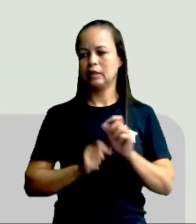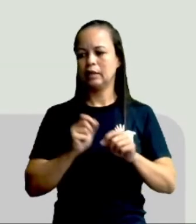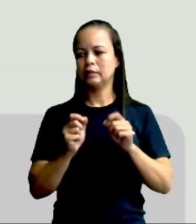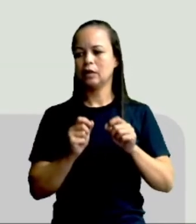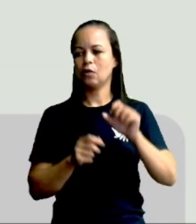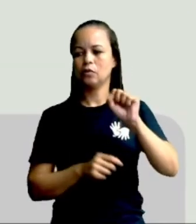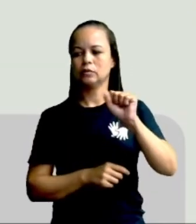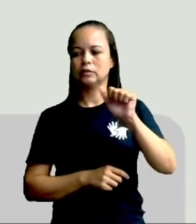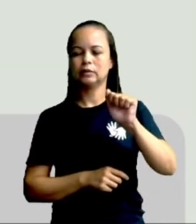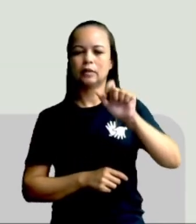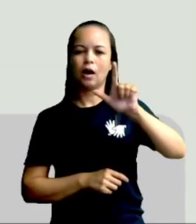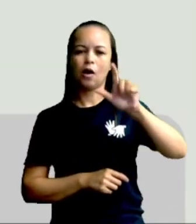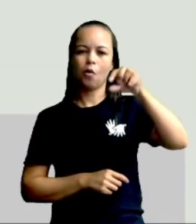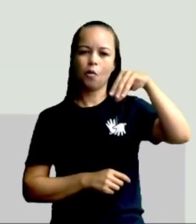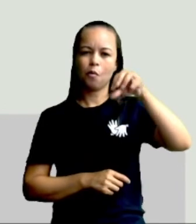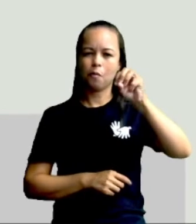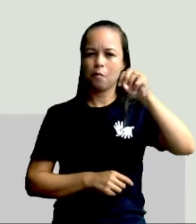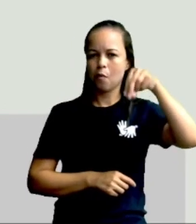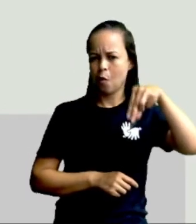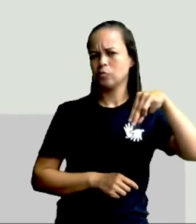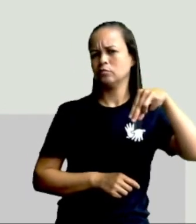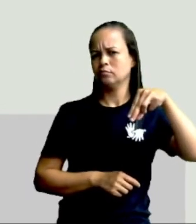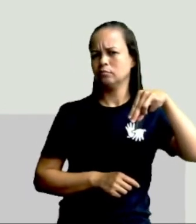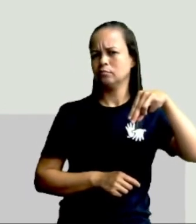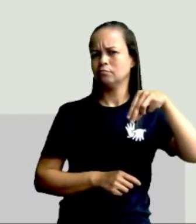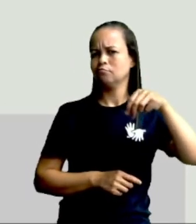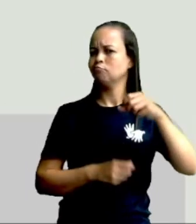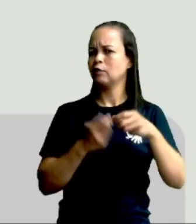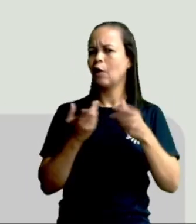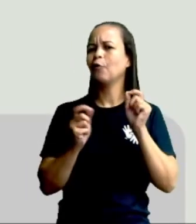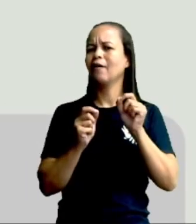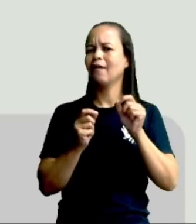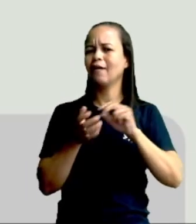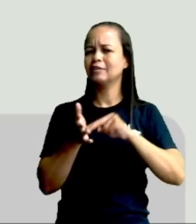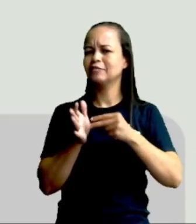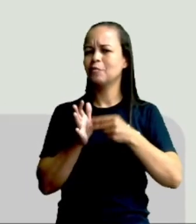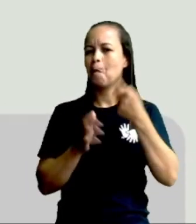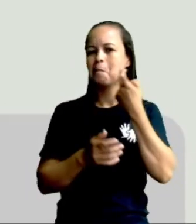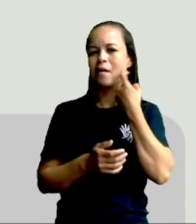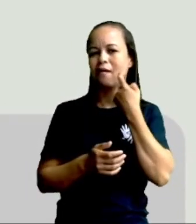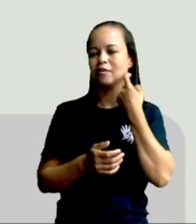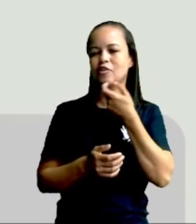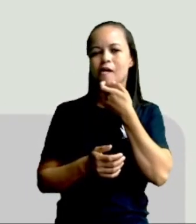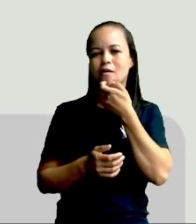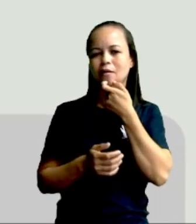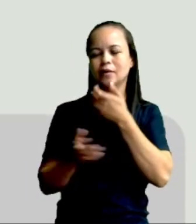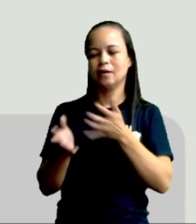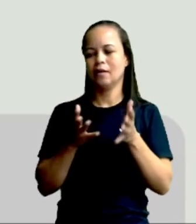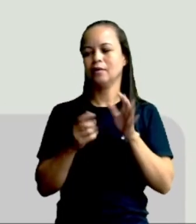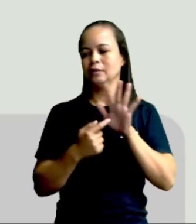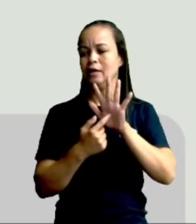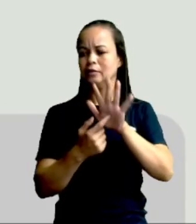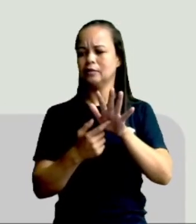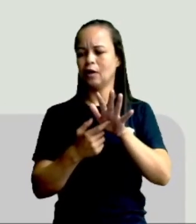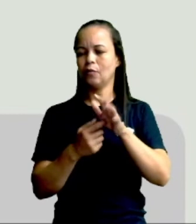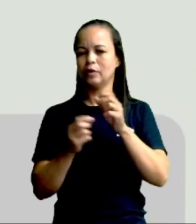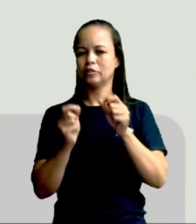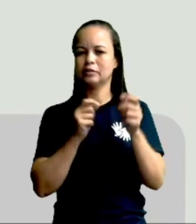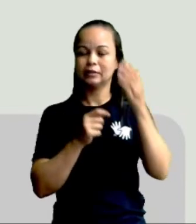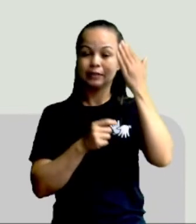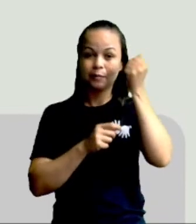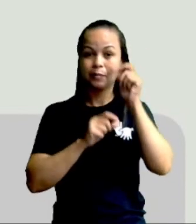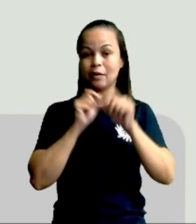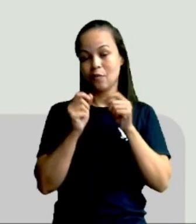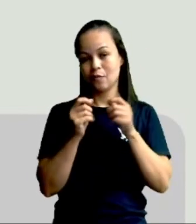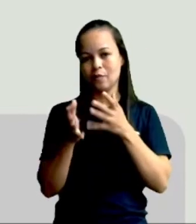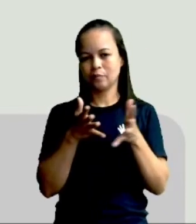De peixe. Gente, a gente já matou a charada no primeiro. Então, na primeira, a gente dá uma olhadinha em qual seria a opção